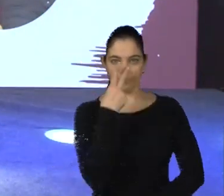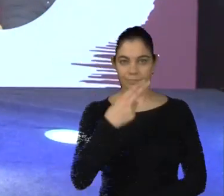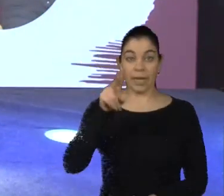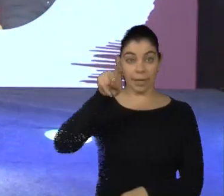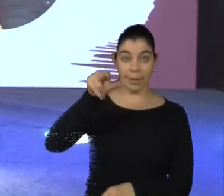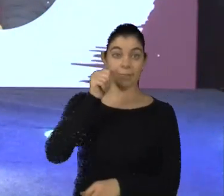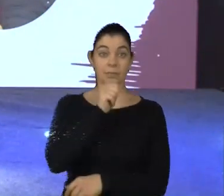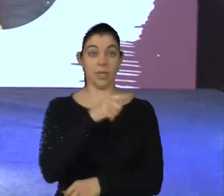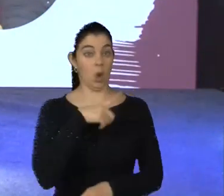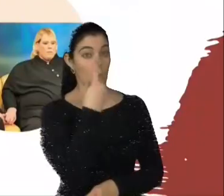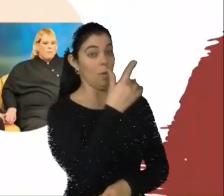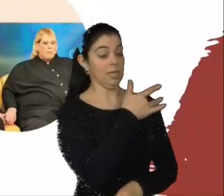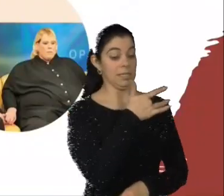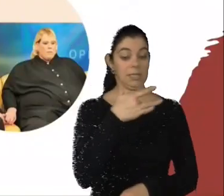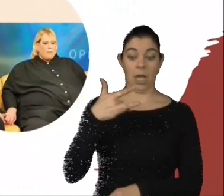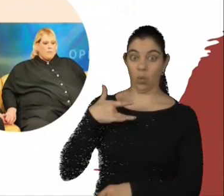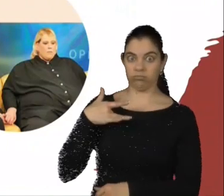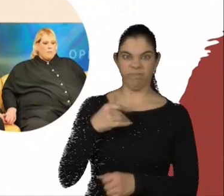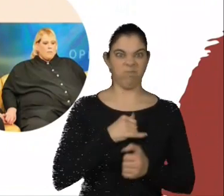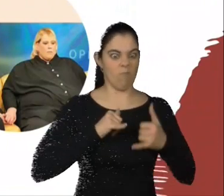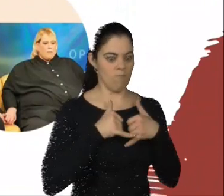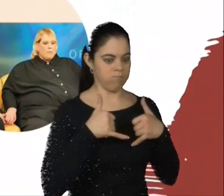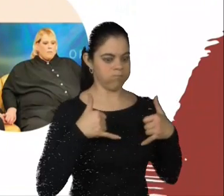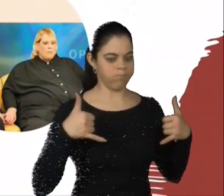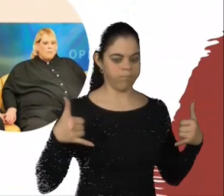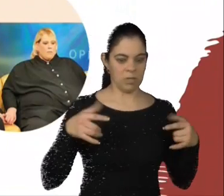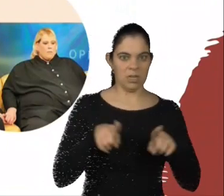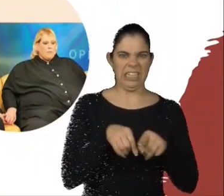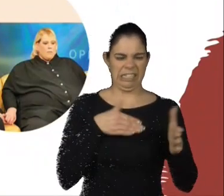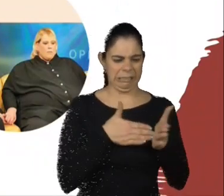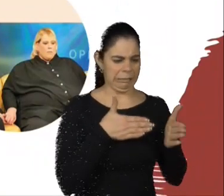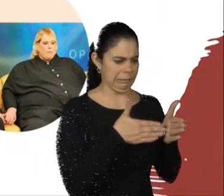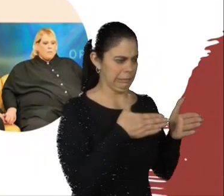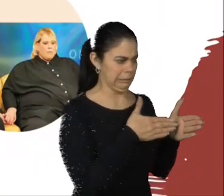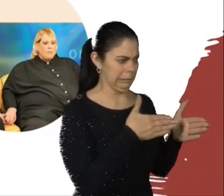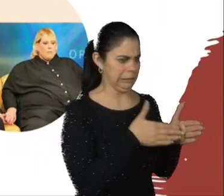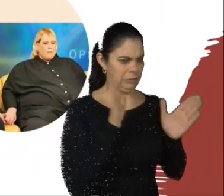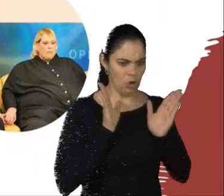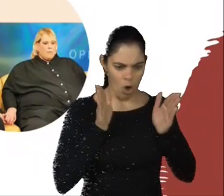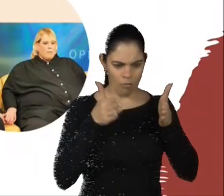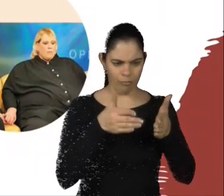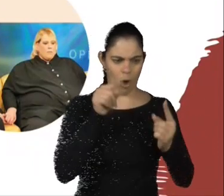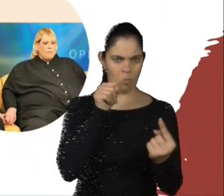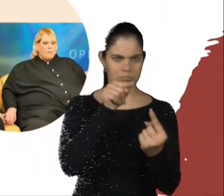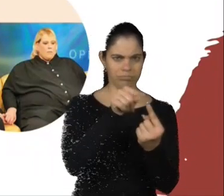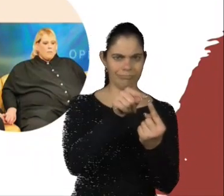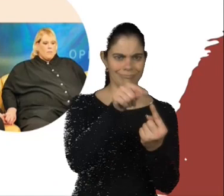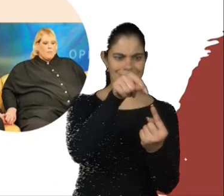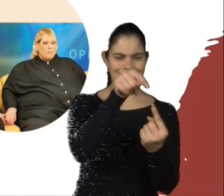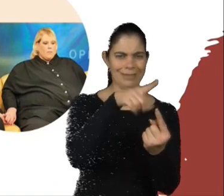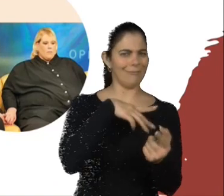saudável, a outra tem obesidade mórbida e tem uma série de limitações determinadas pelas várias